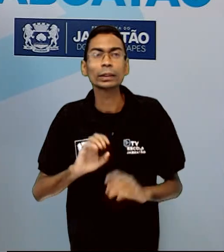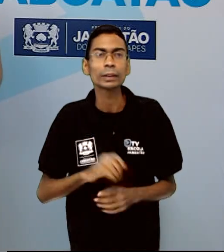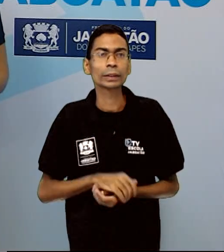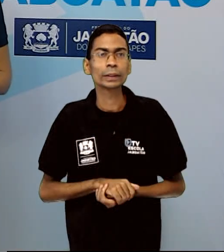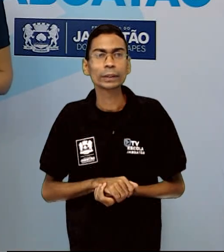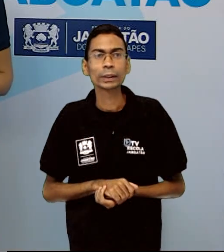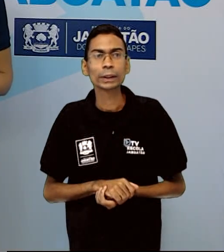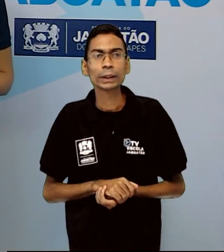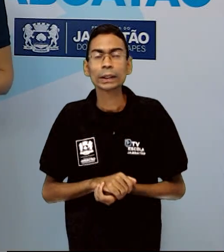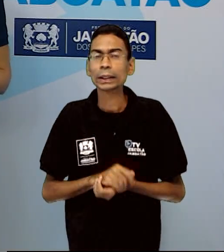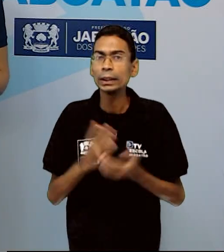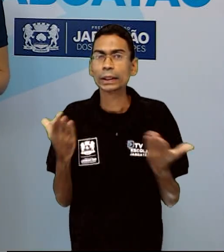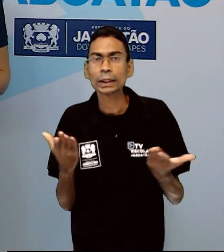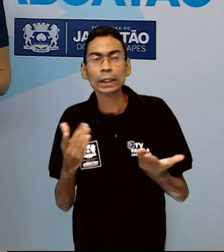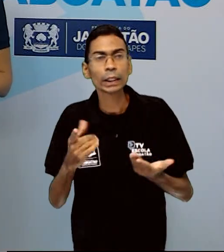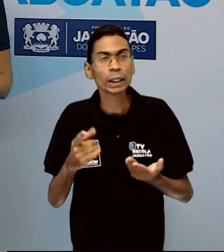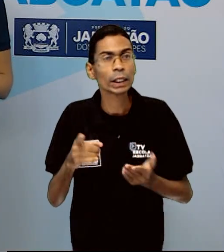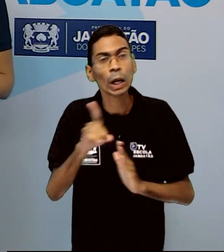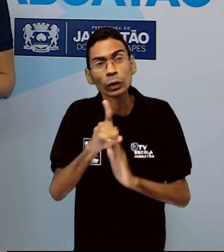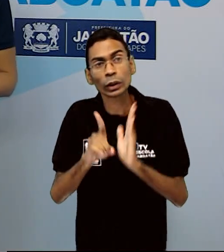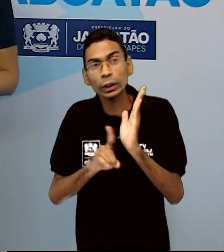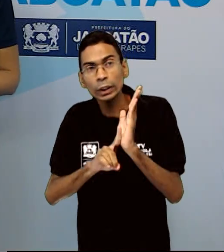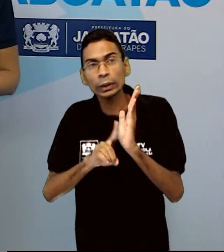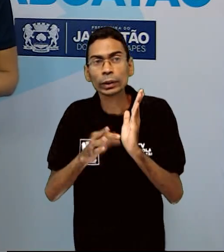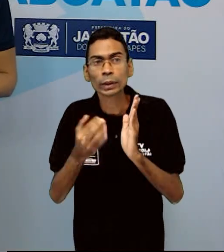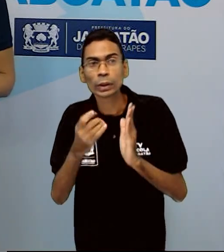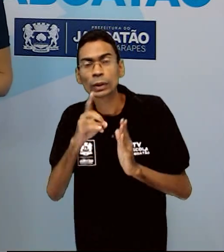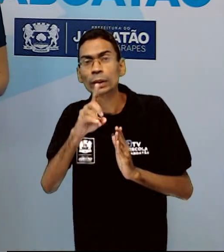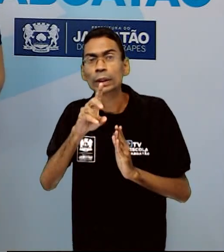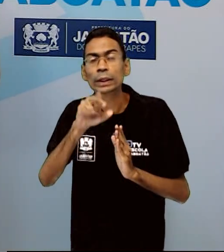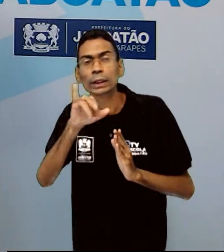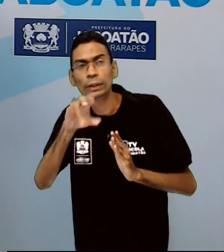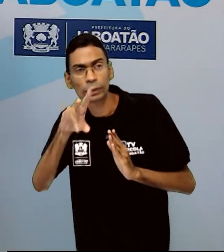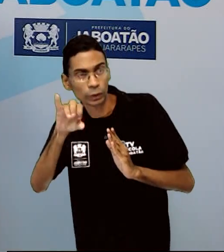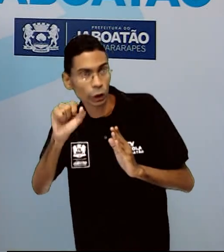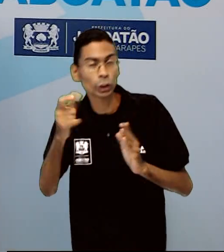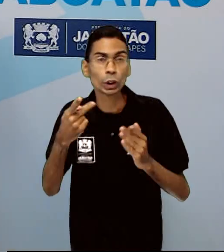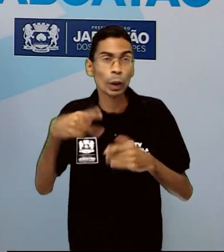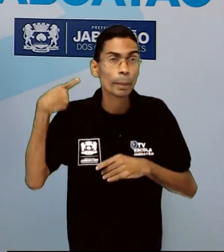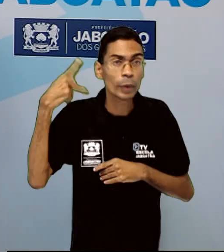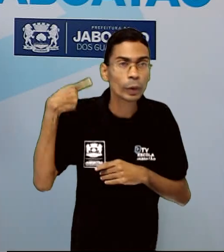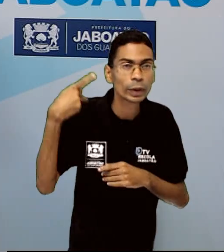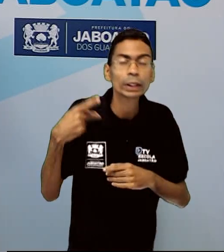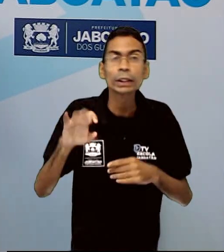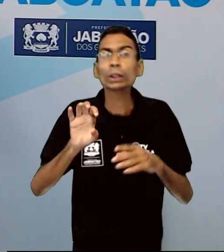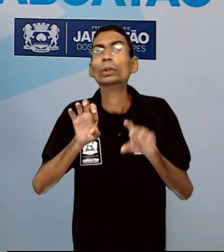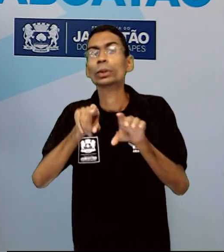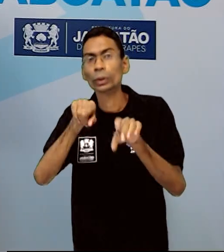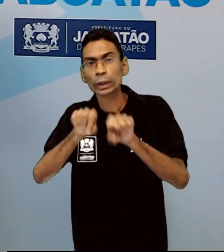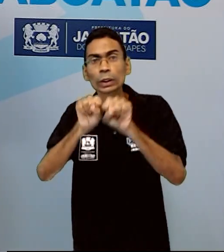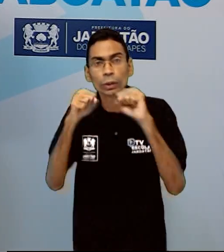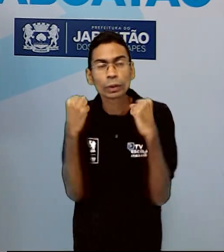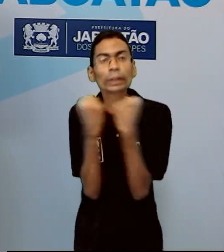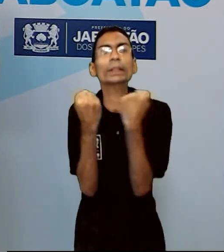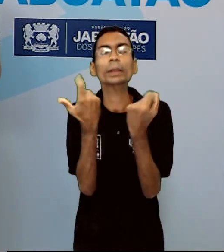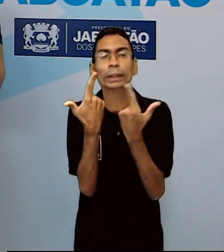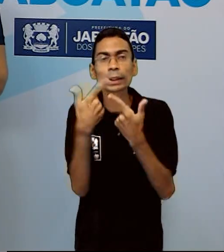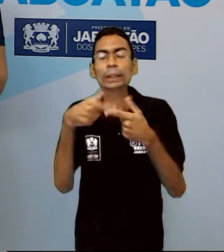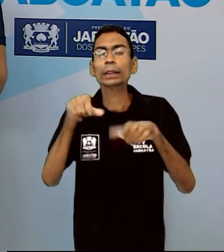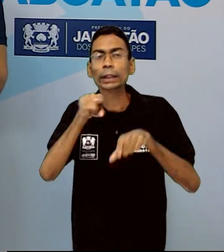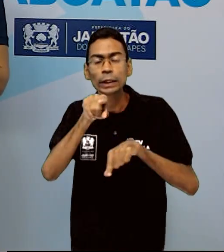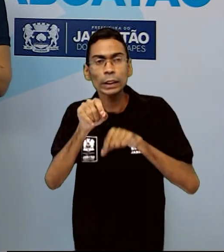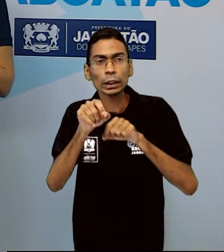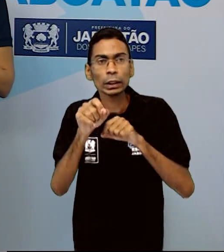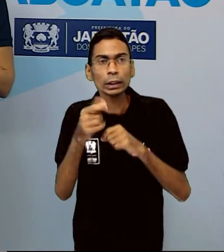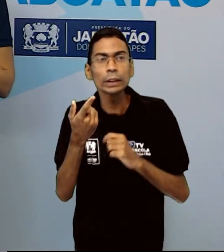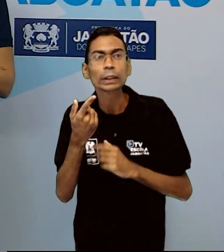condição de quem possui direitos civis, políticos e sociais, que garante a participação na